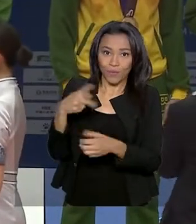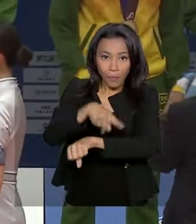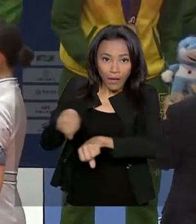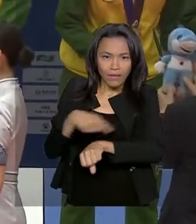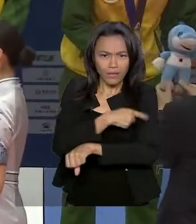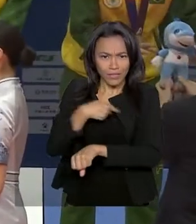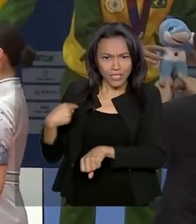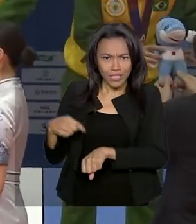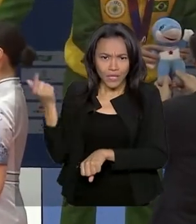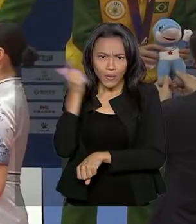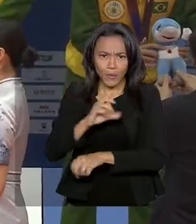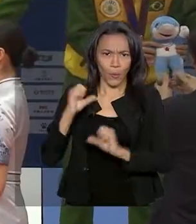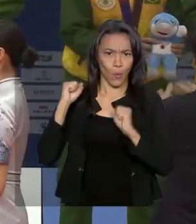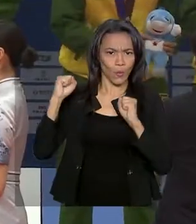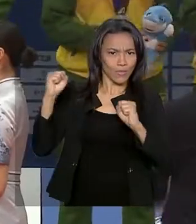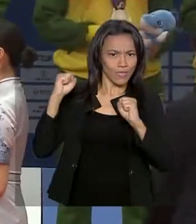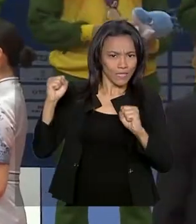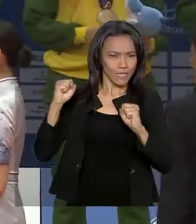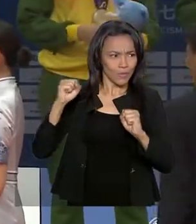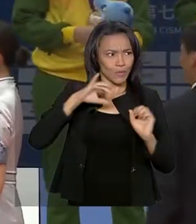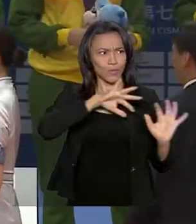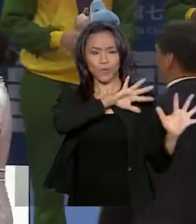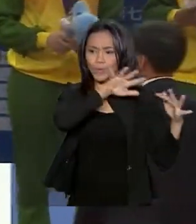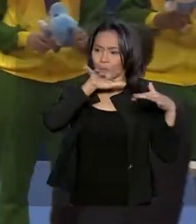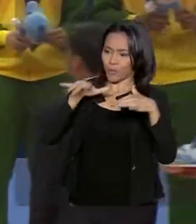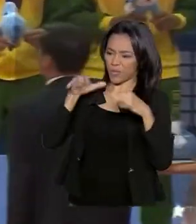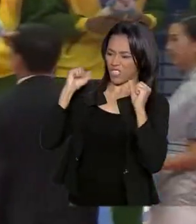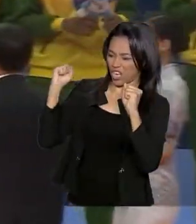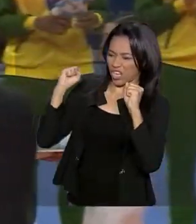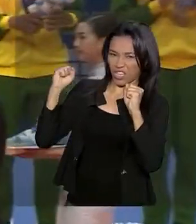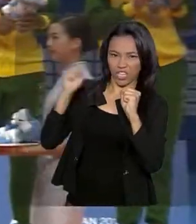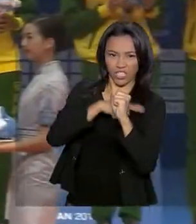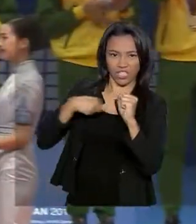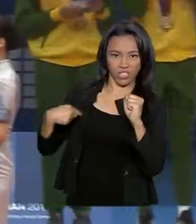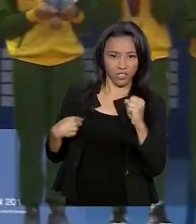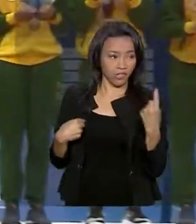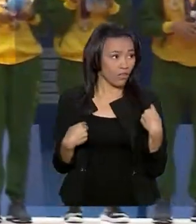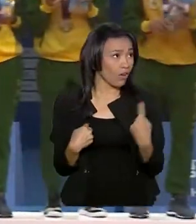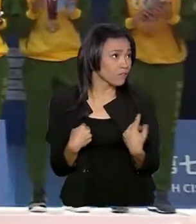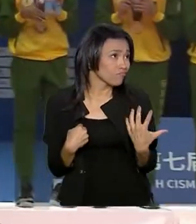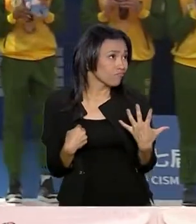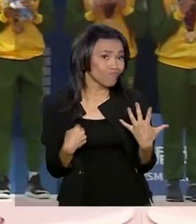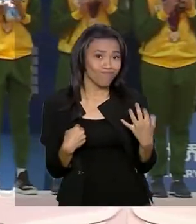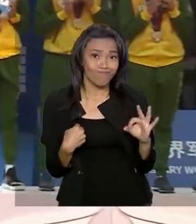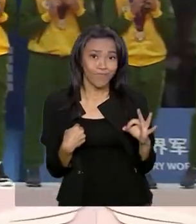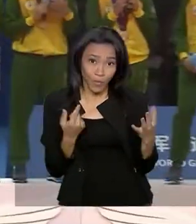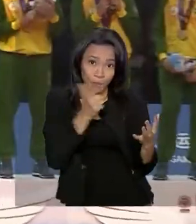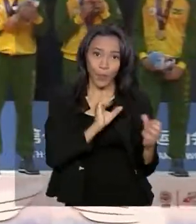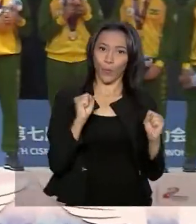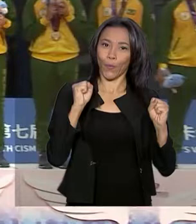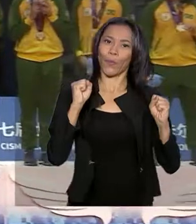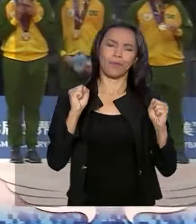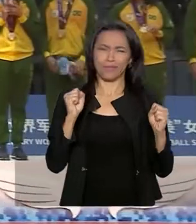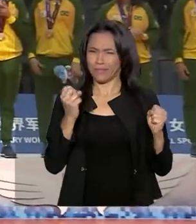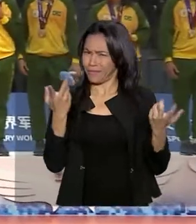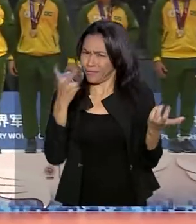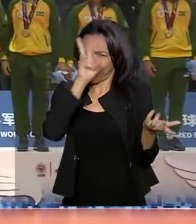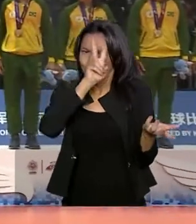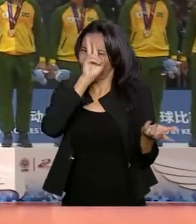por todo o ginásio estar torcendo pra China e a gente conseguir levar esse título, acho que foi sem dúvida